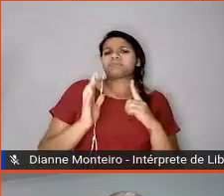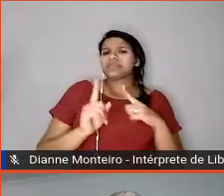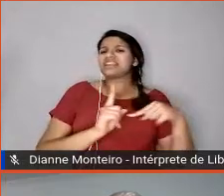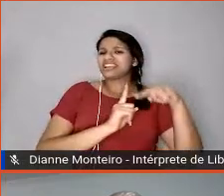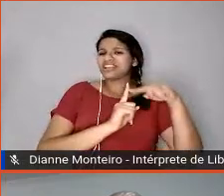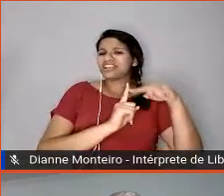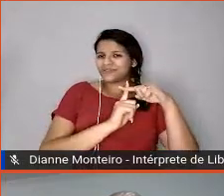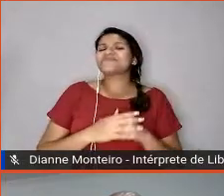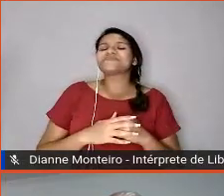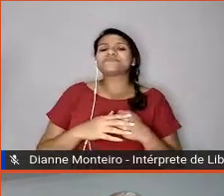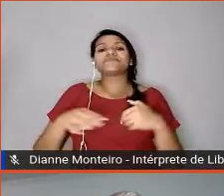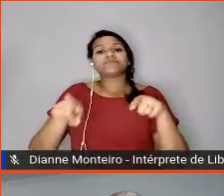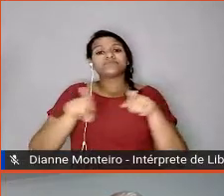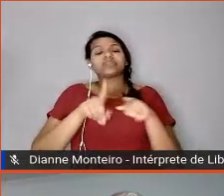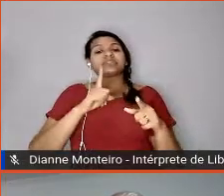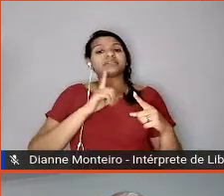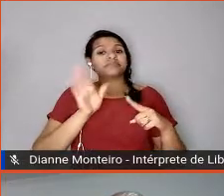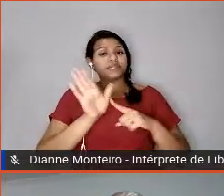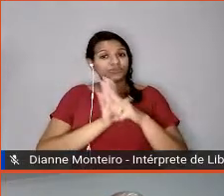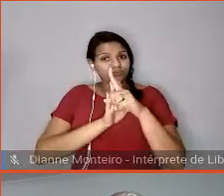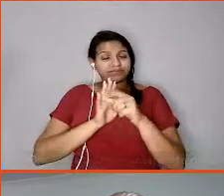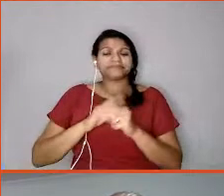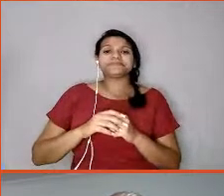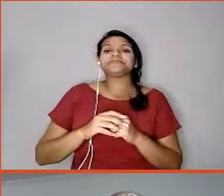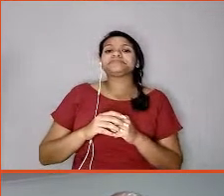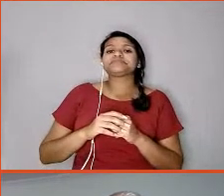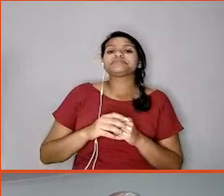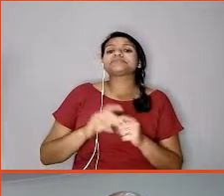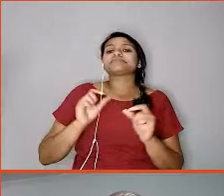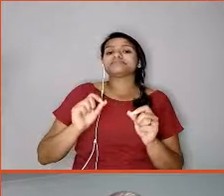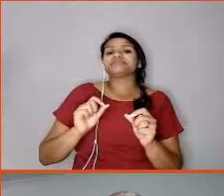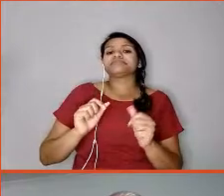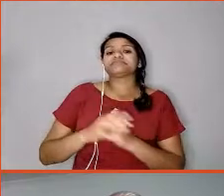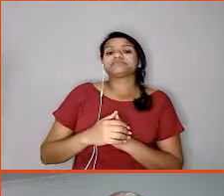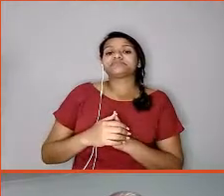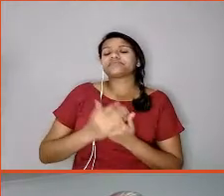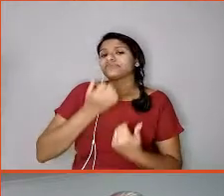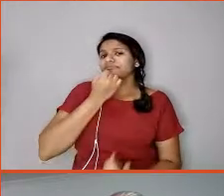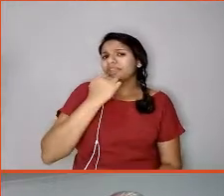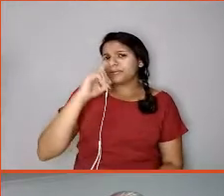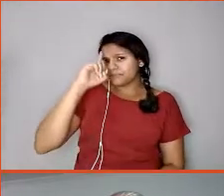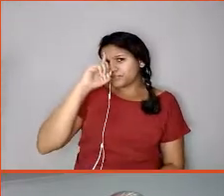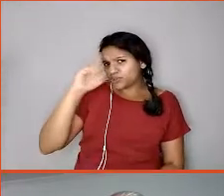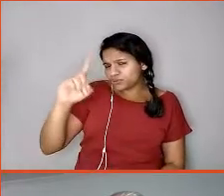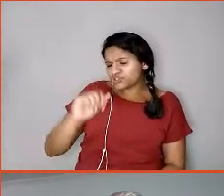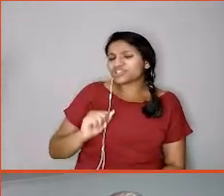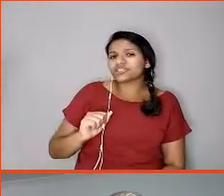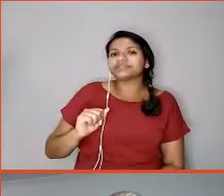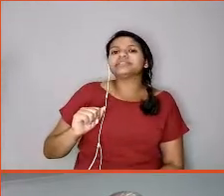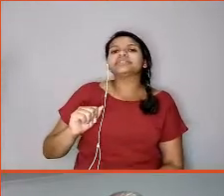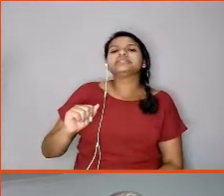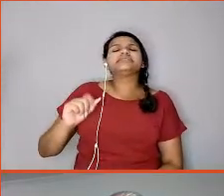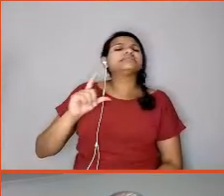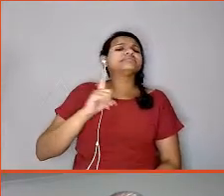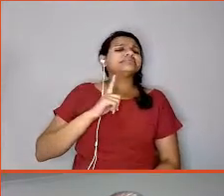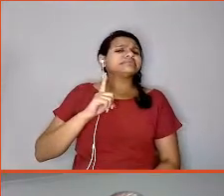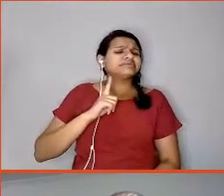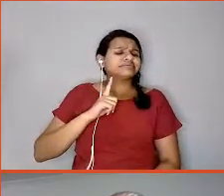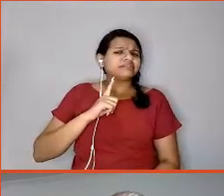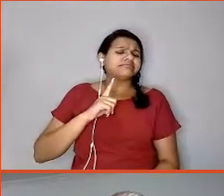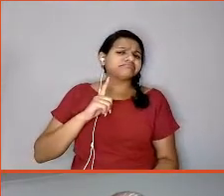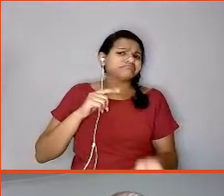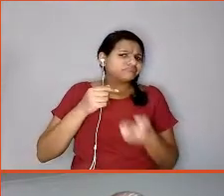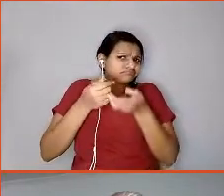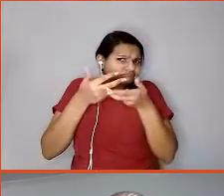diz, bom dia, Vivi, e há um plano de atividade presencial